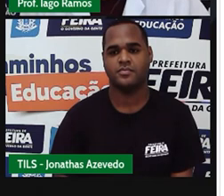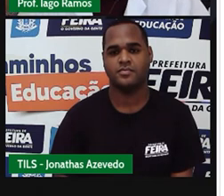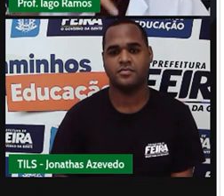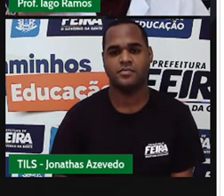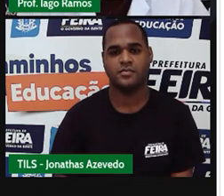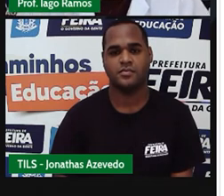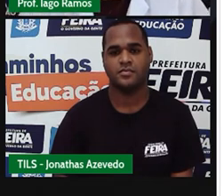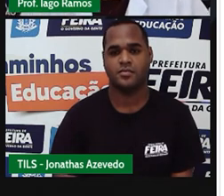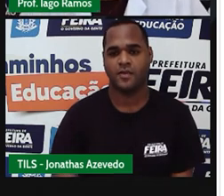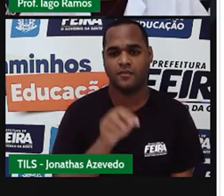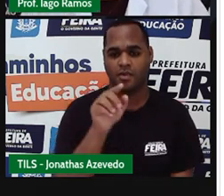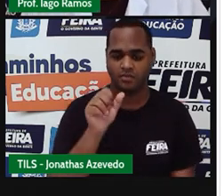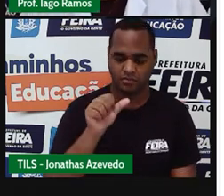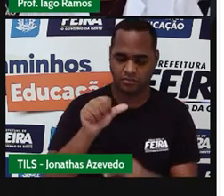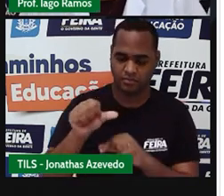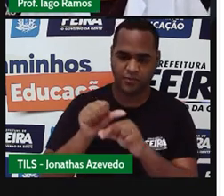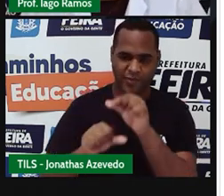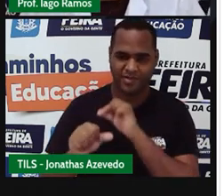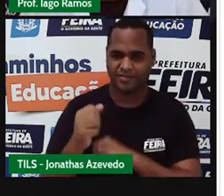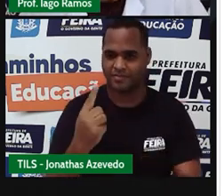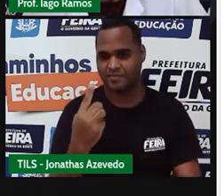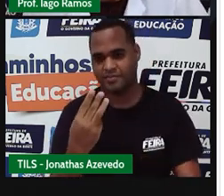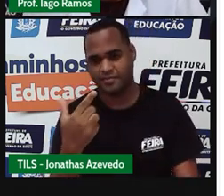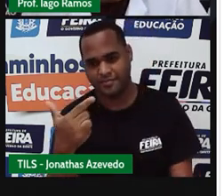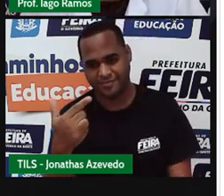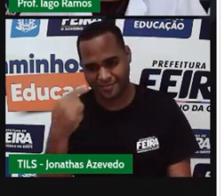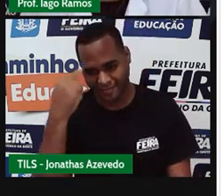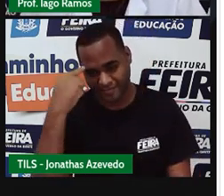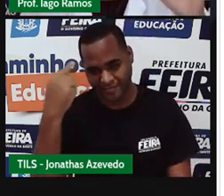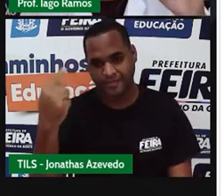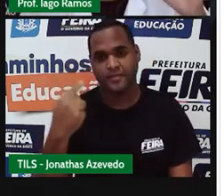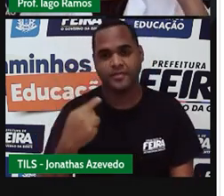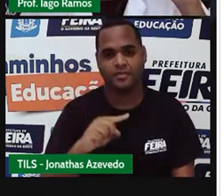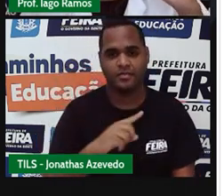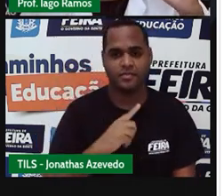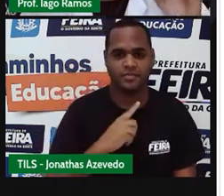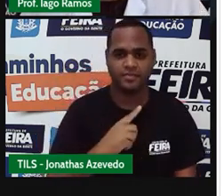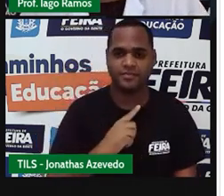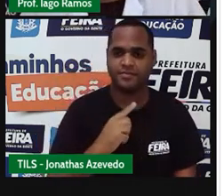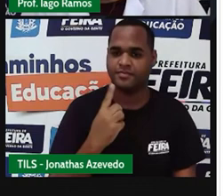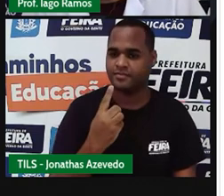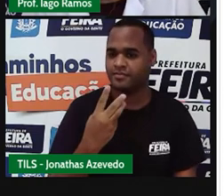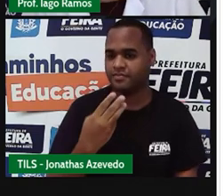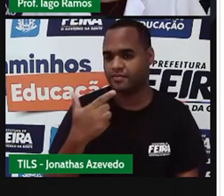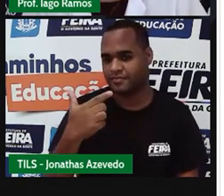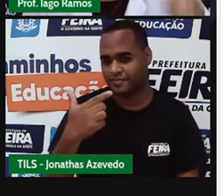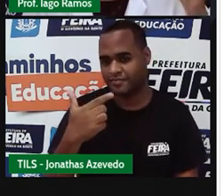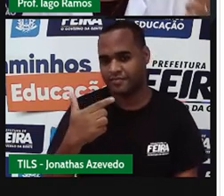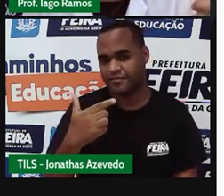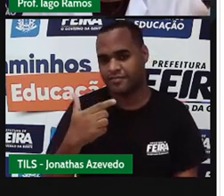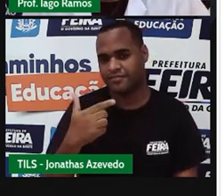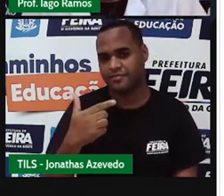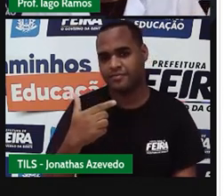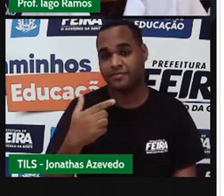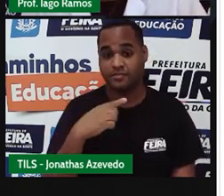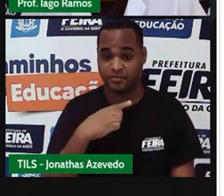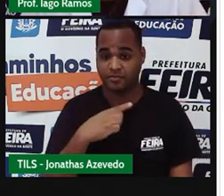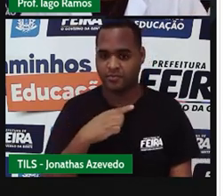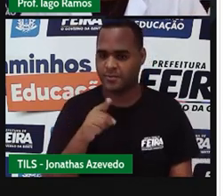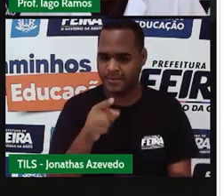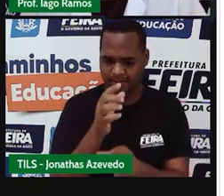inverter o 132. Tá? Então, isso aí, você vai inverter o 132 e vai somar